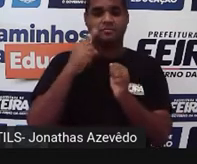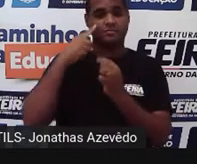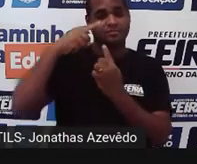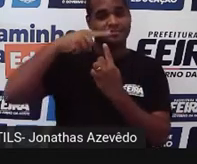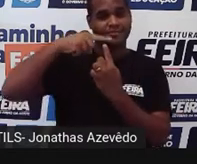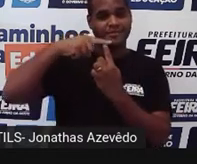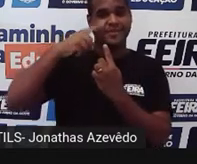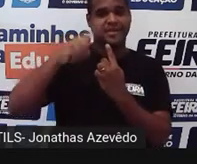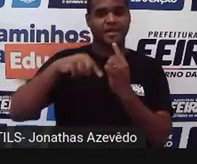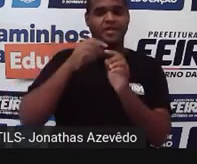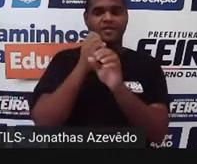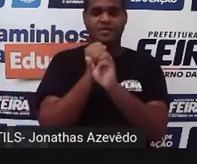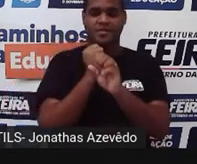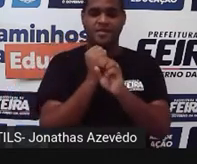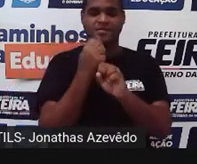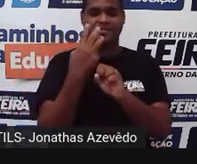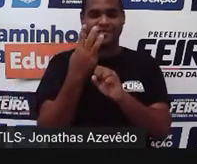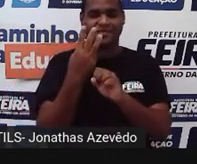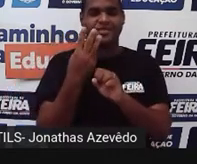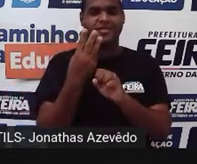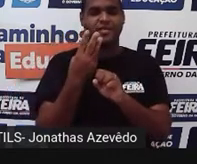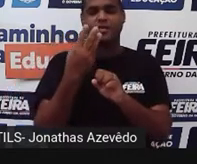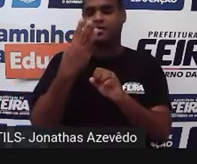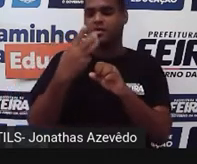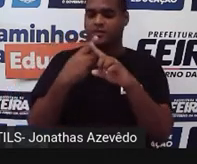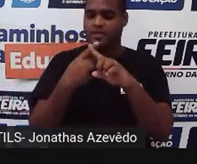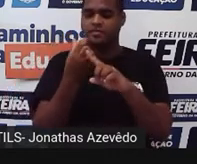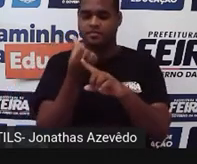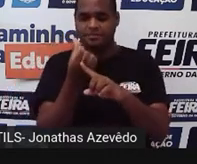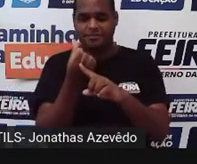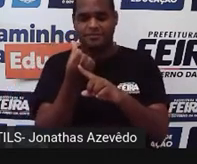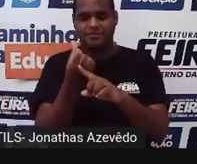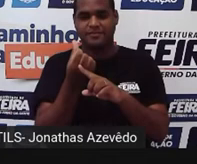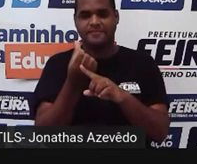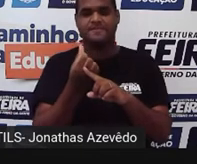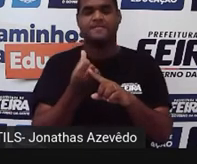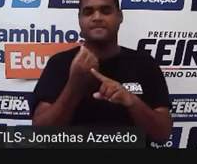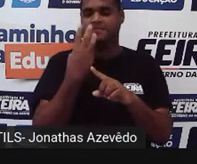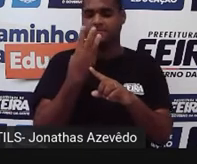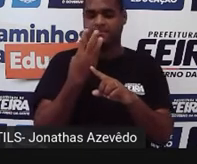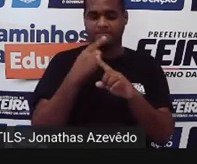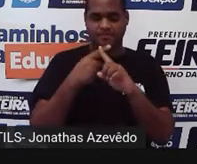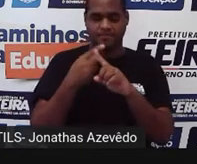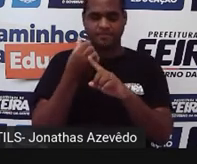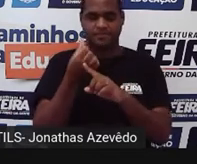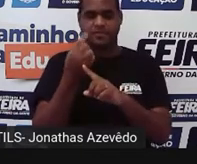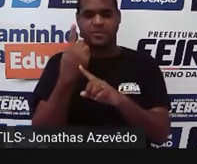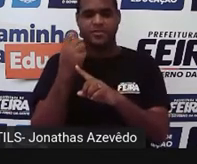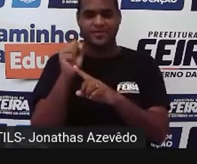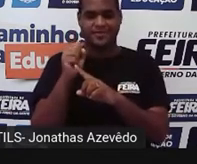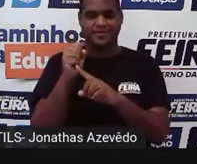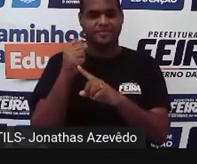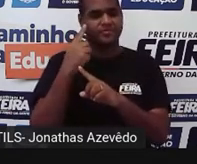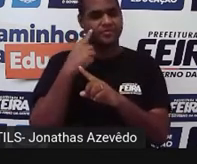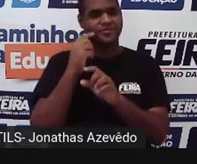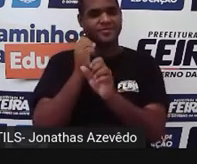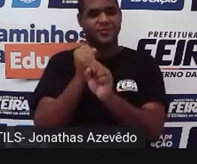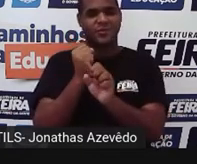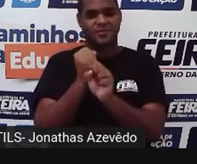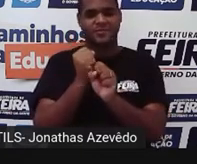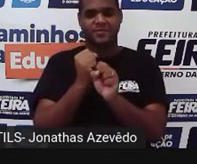1, peso 3, 3 vezes 6. 3 vezes 6, 18. Então aqui dá 18.